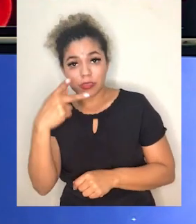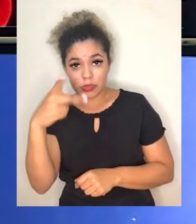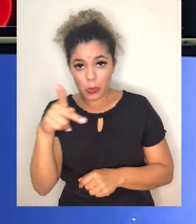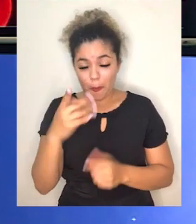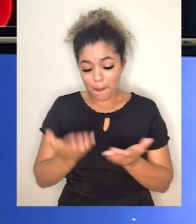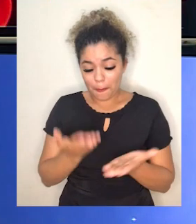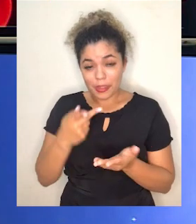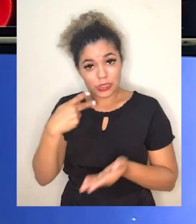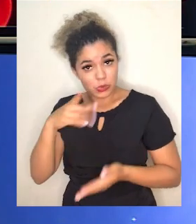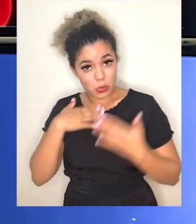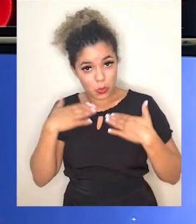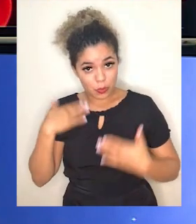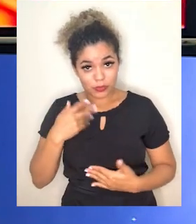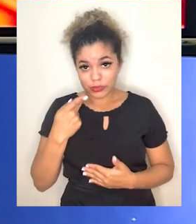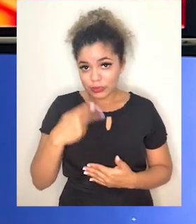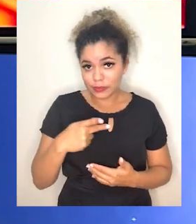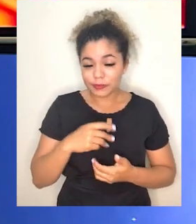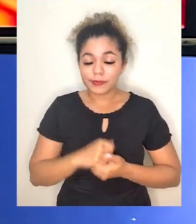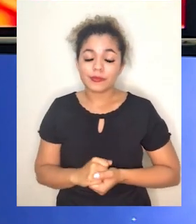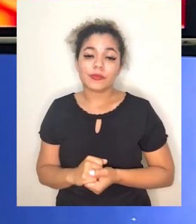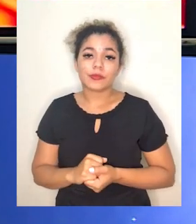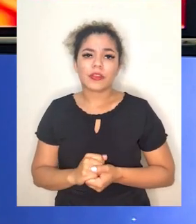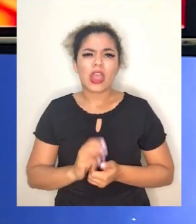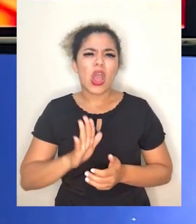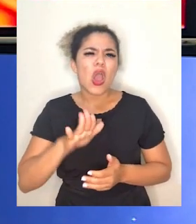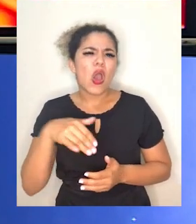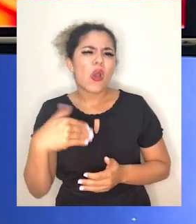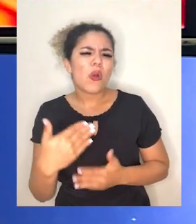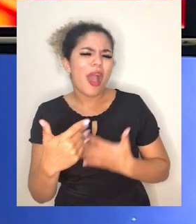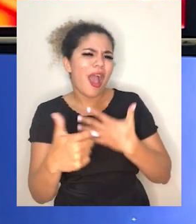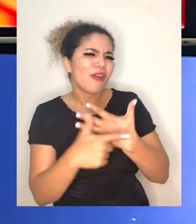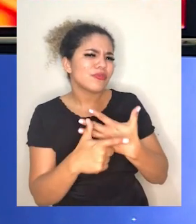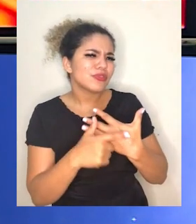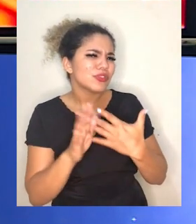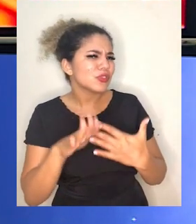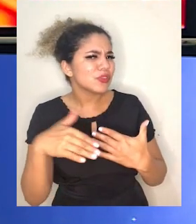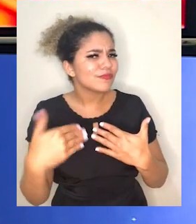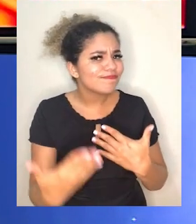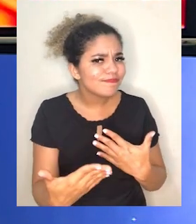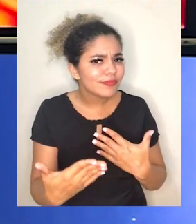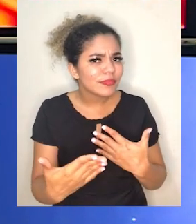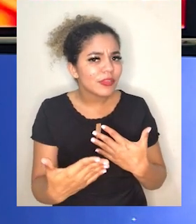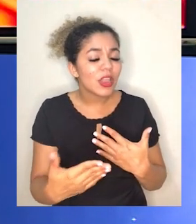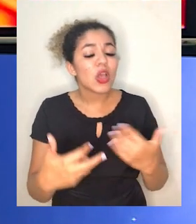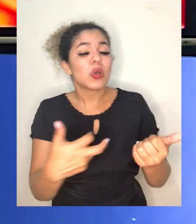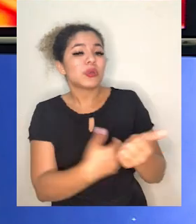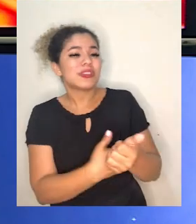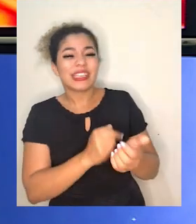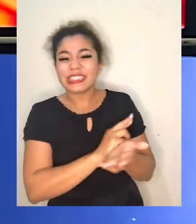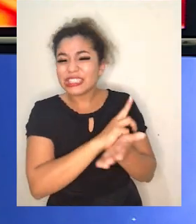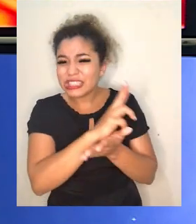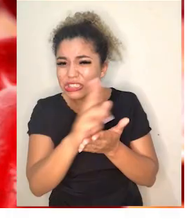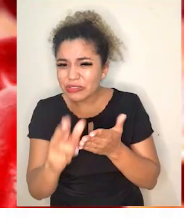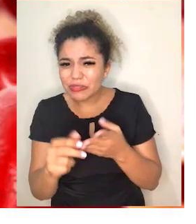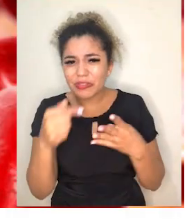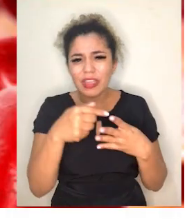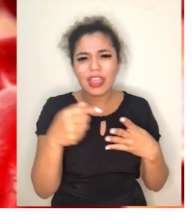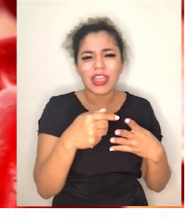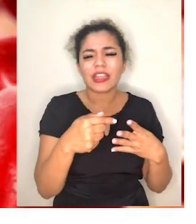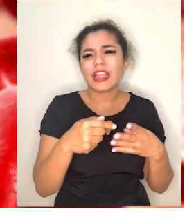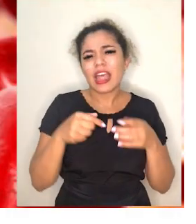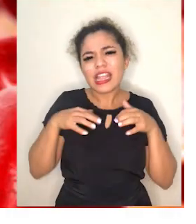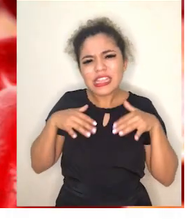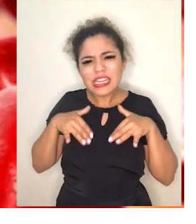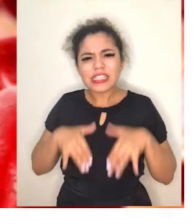corporal. Quais são as funções do sangue? O sangue possui várias funções relacionadas a transporte de